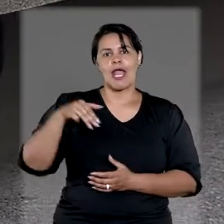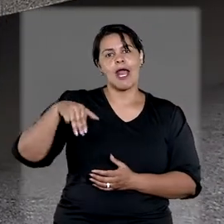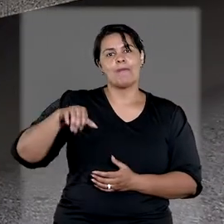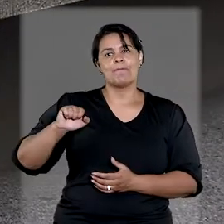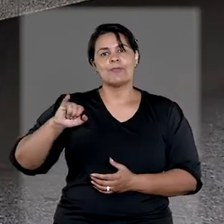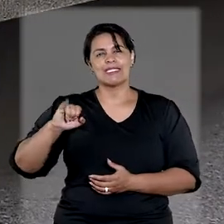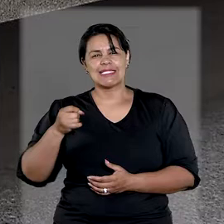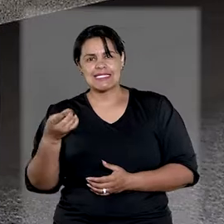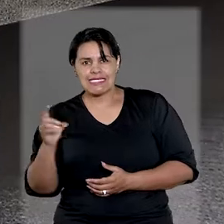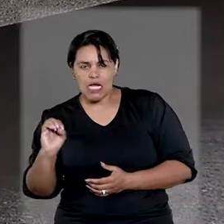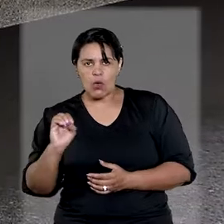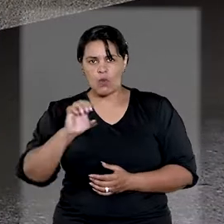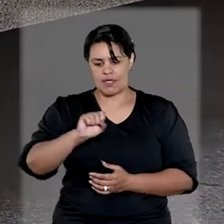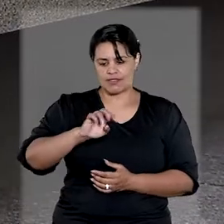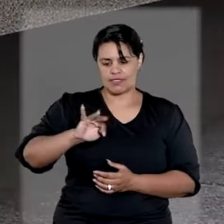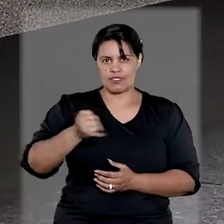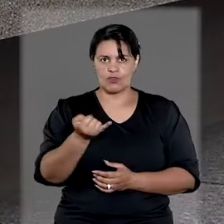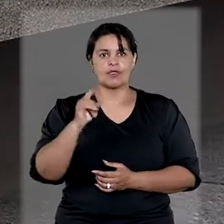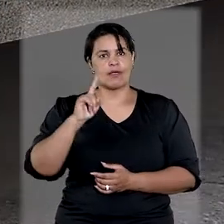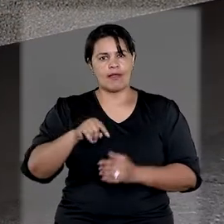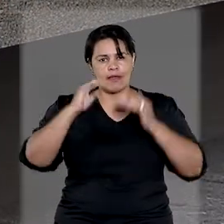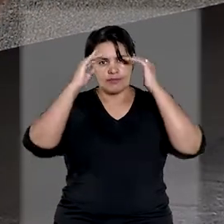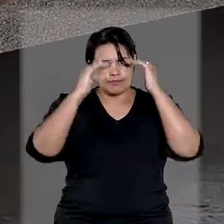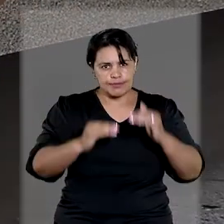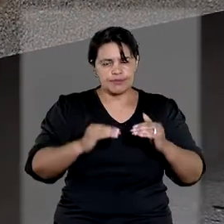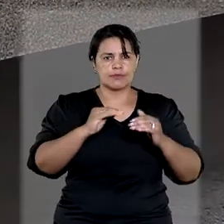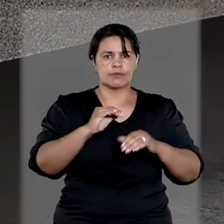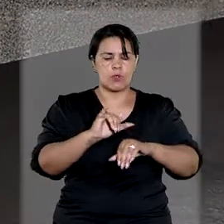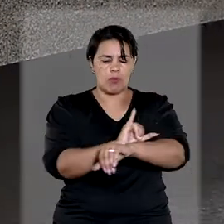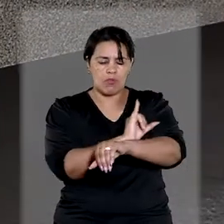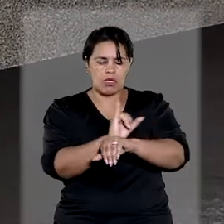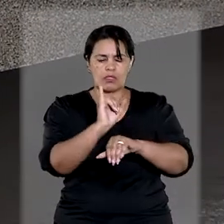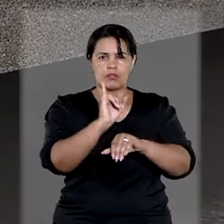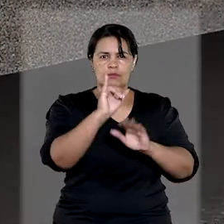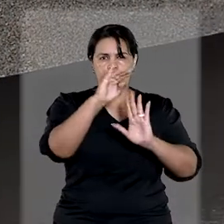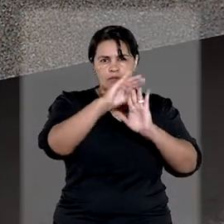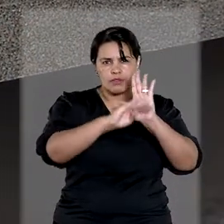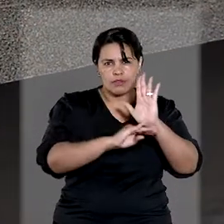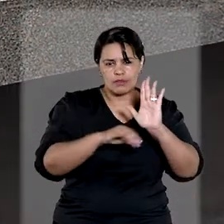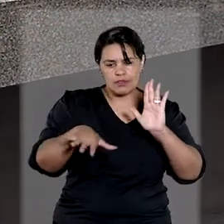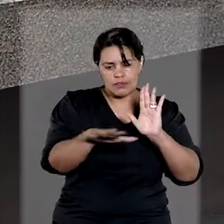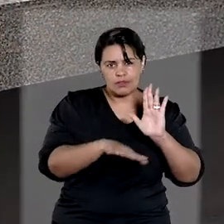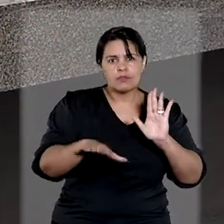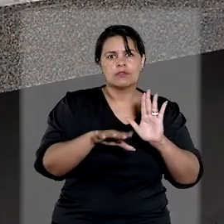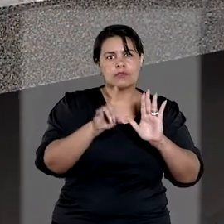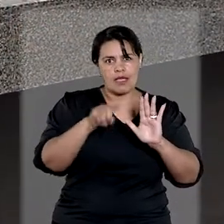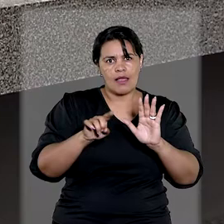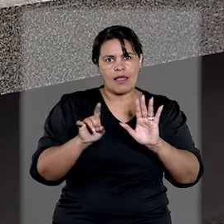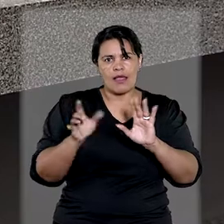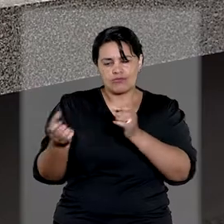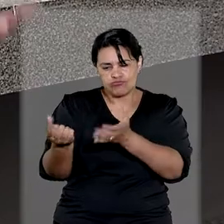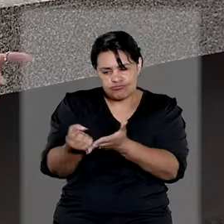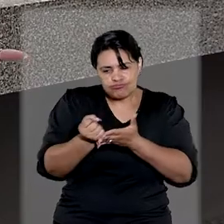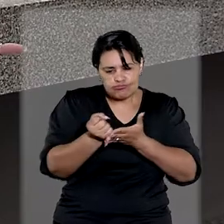STJ é o que norteia o Plano Estratégico da Corte, construído de forma colaborativa por ministros